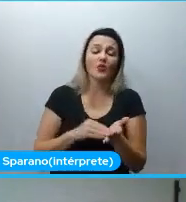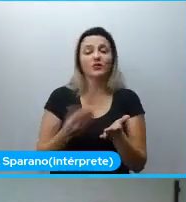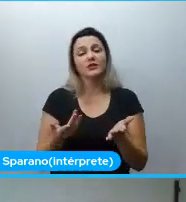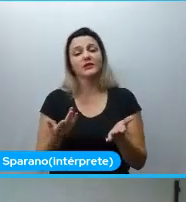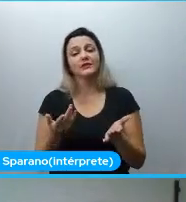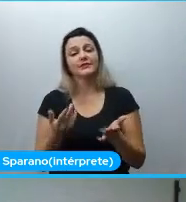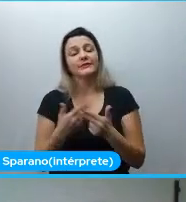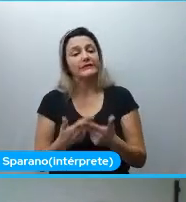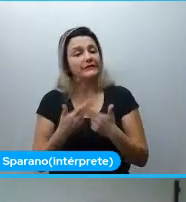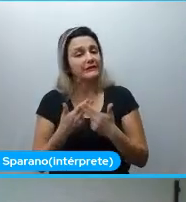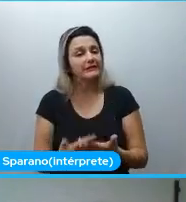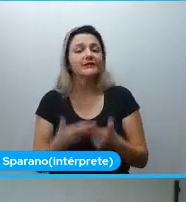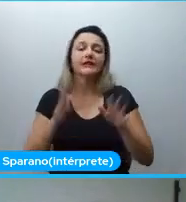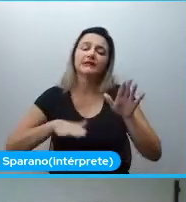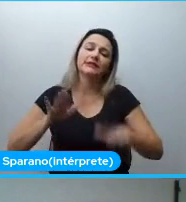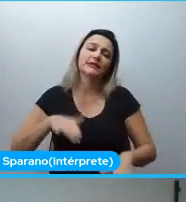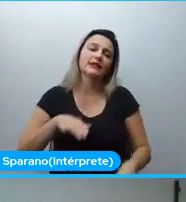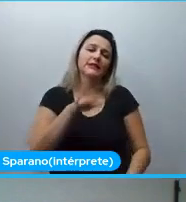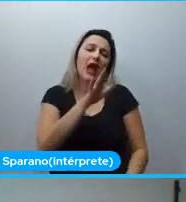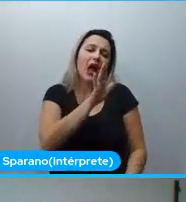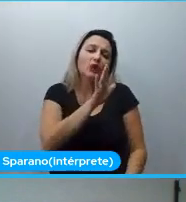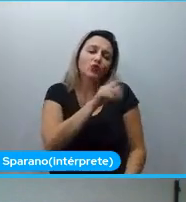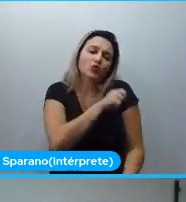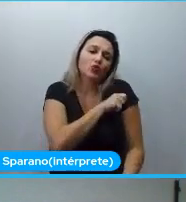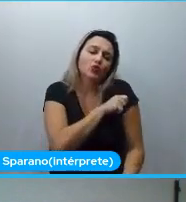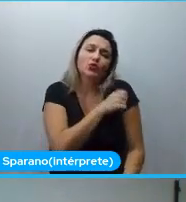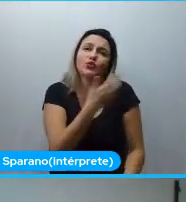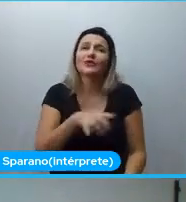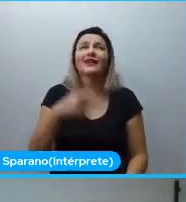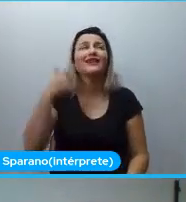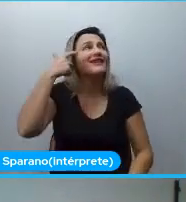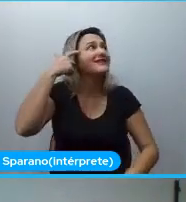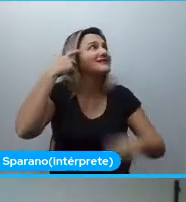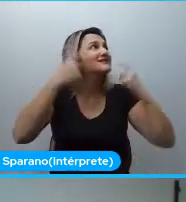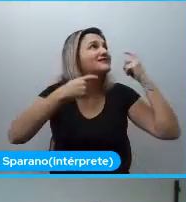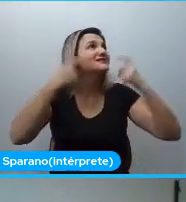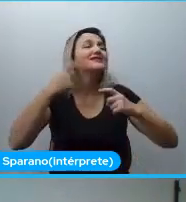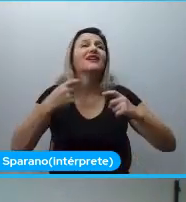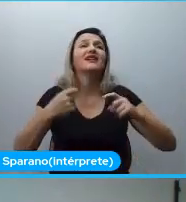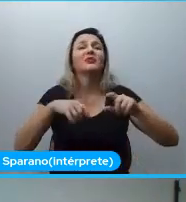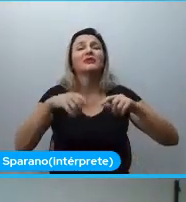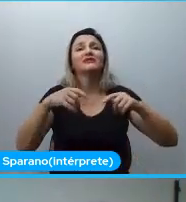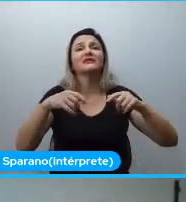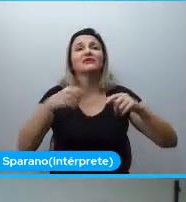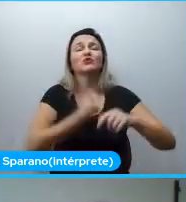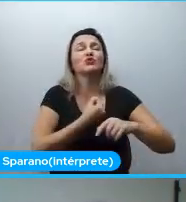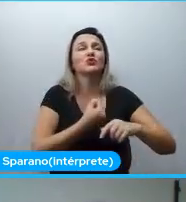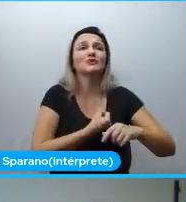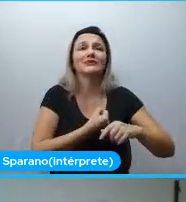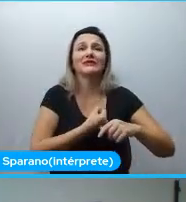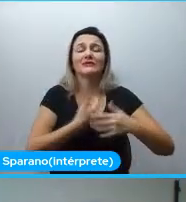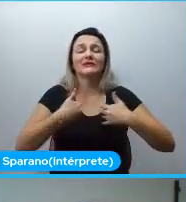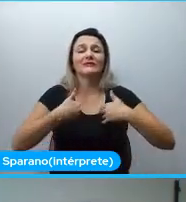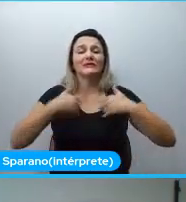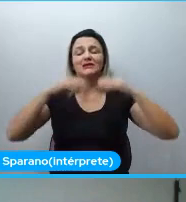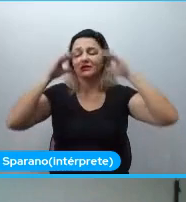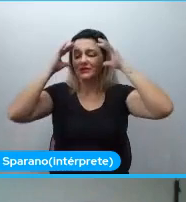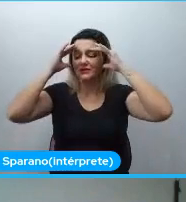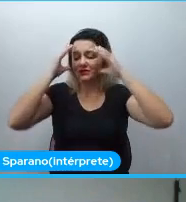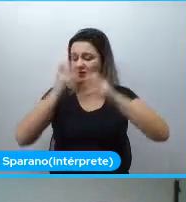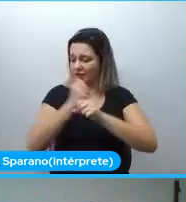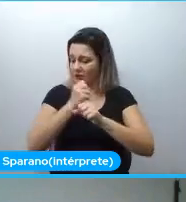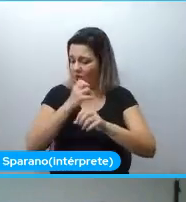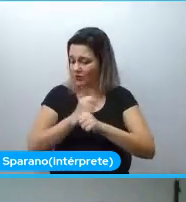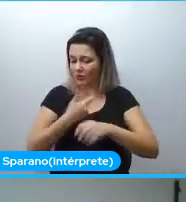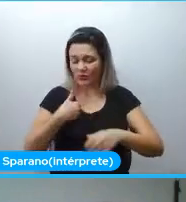ter tanta dor de cabeça, e se você vê número, já começa, não, não é para mim, cálculo, entrei em saúde para